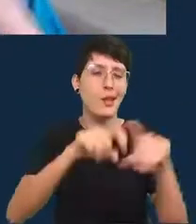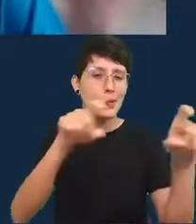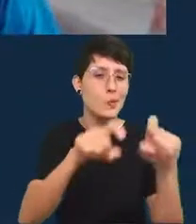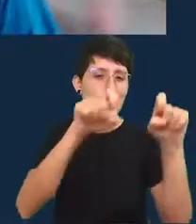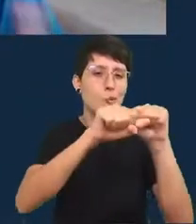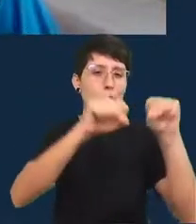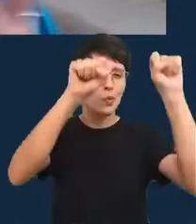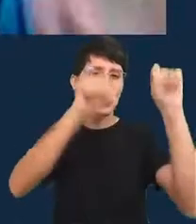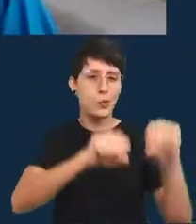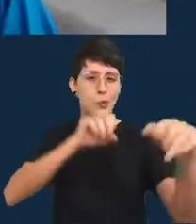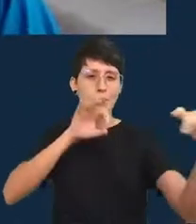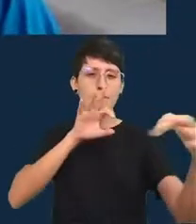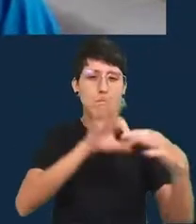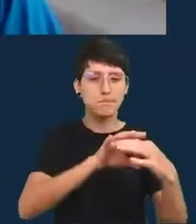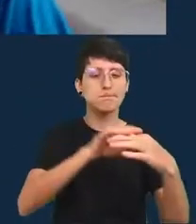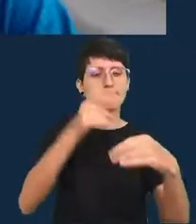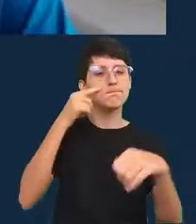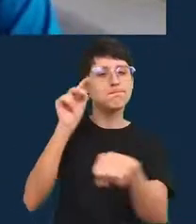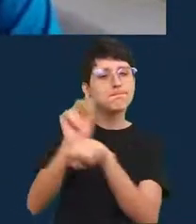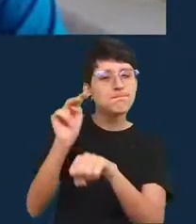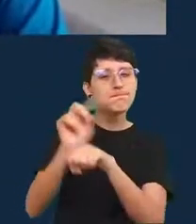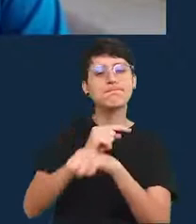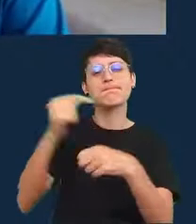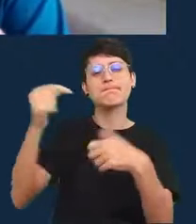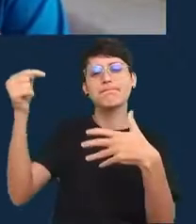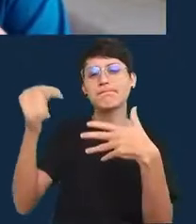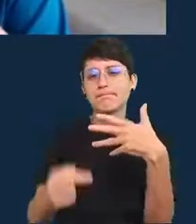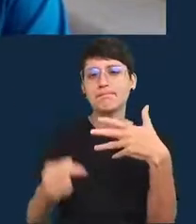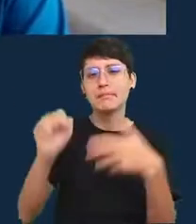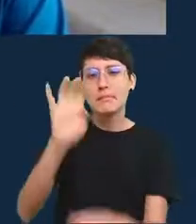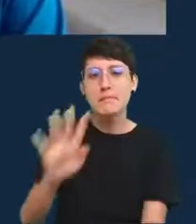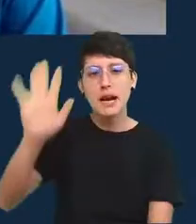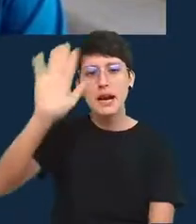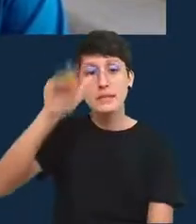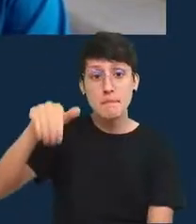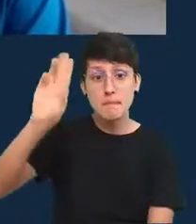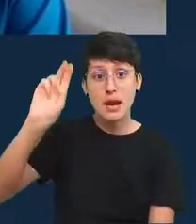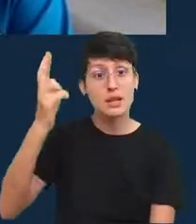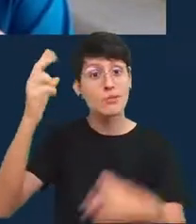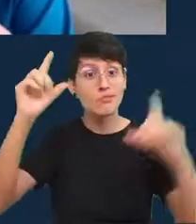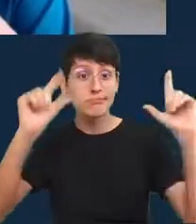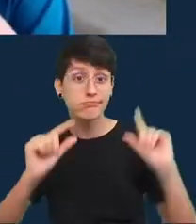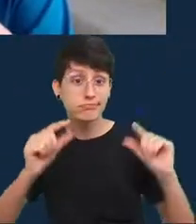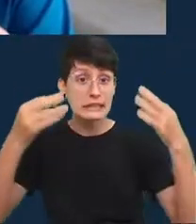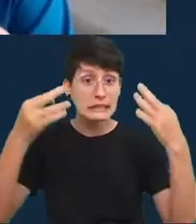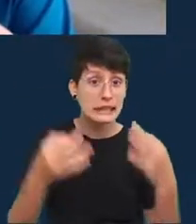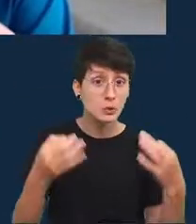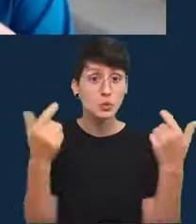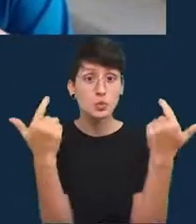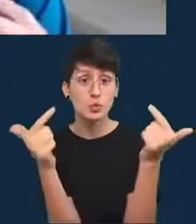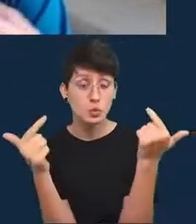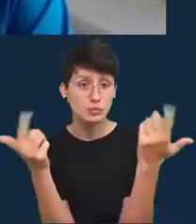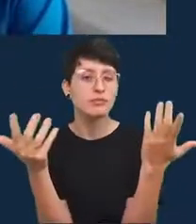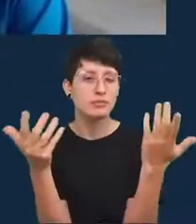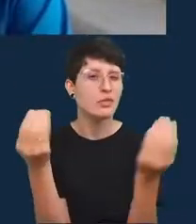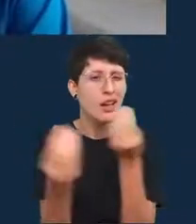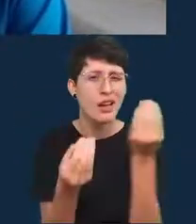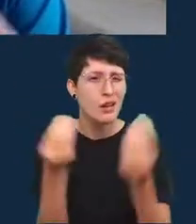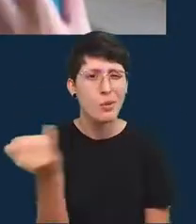e eles têm margens maiores ou menores de incerteza mas o quão importante é